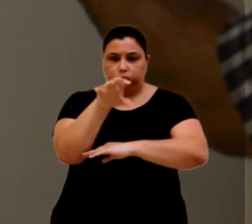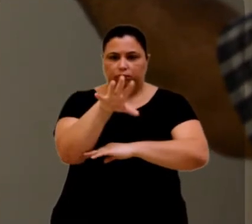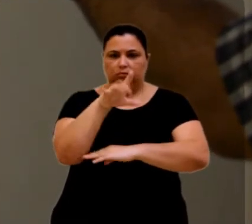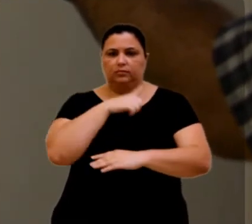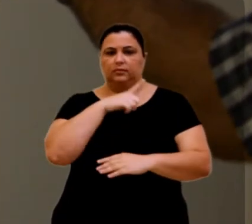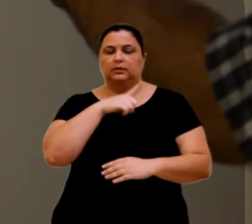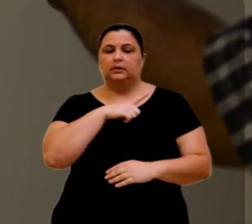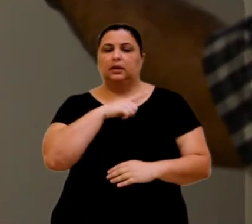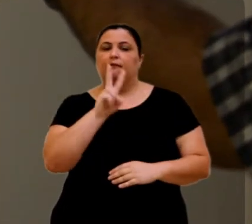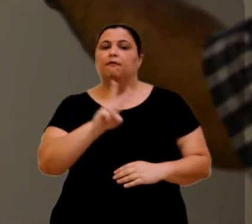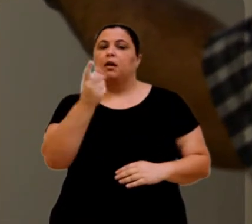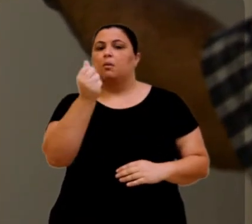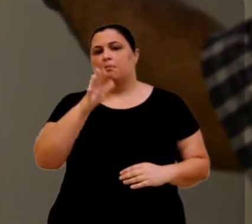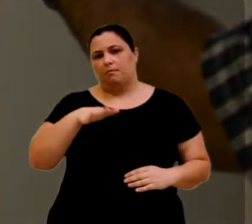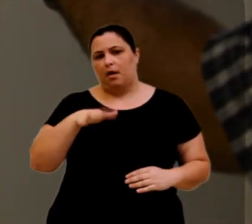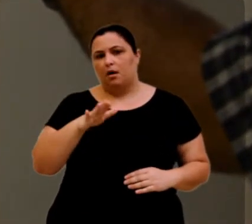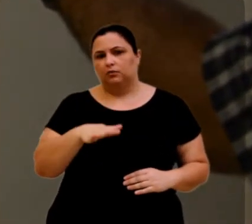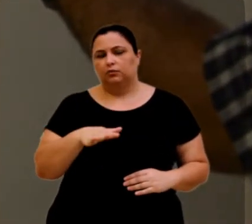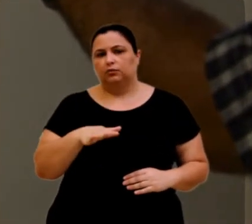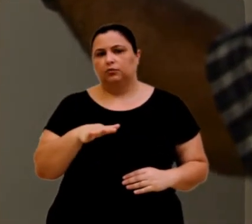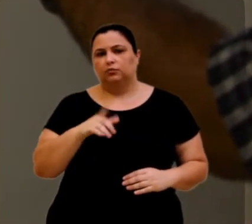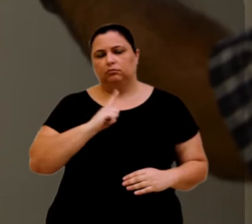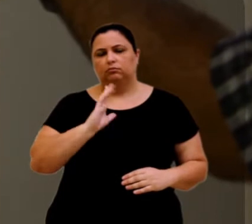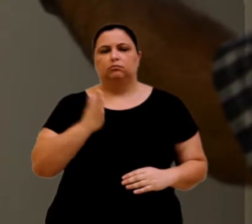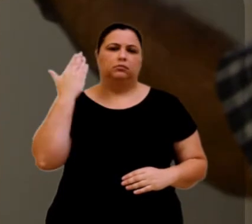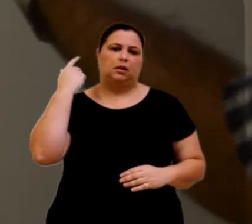solução de baixo custo, em comparação às que já existem.